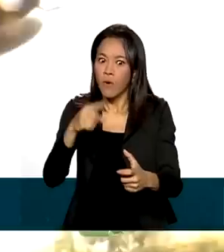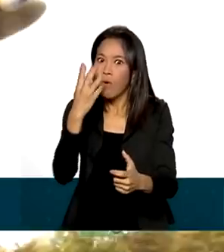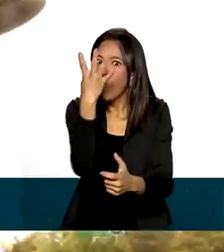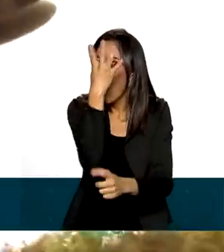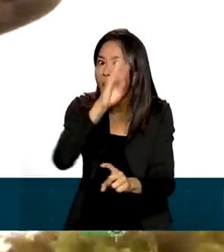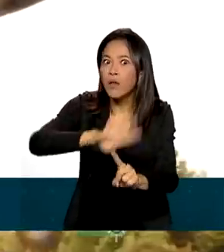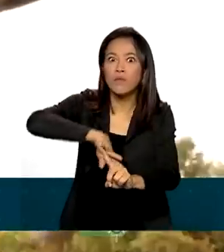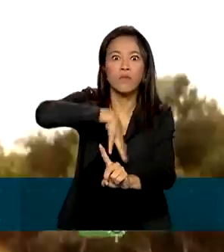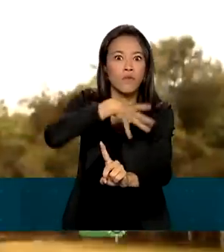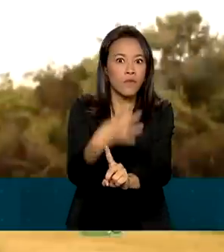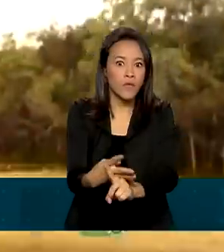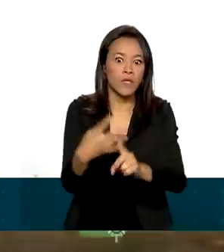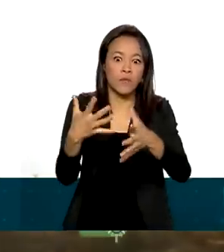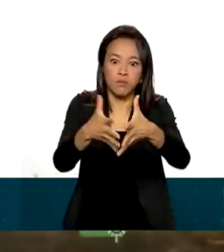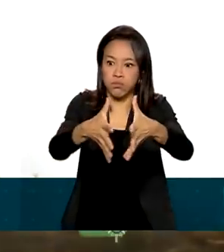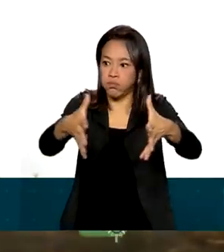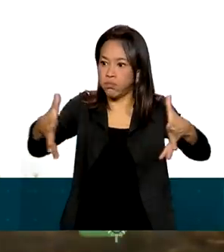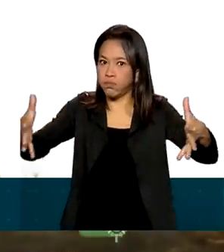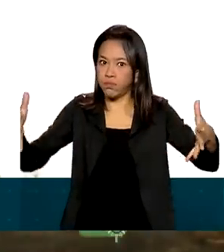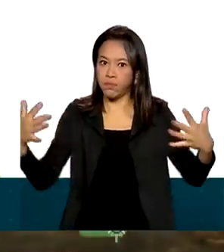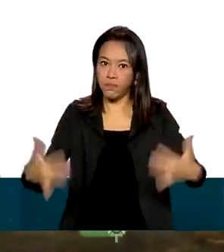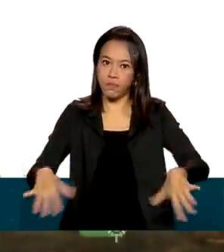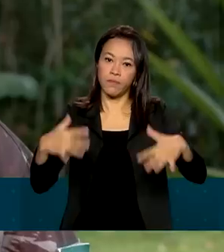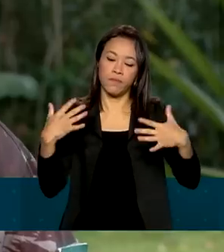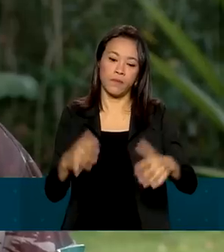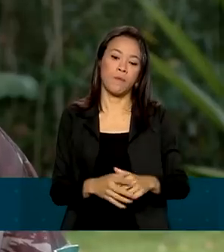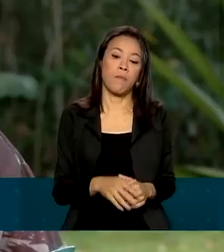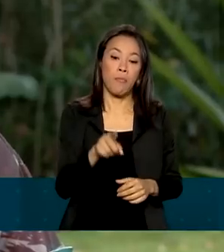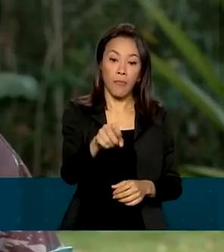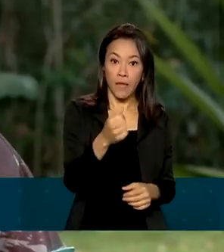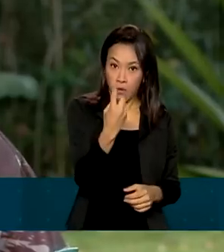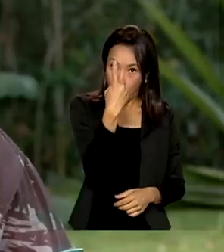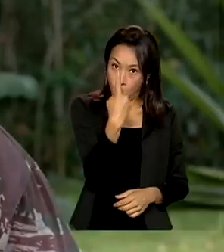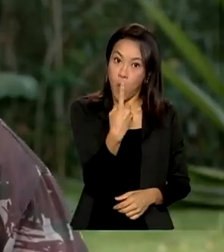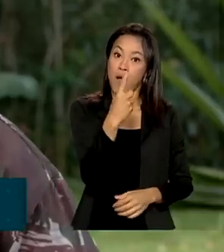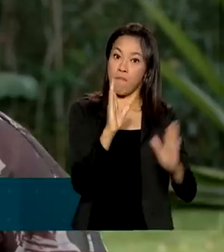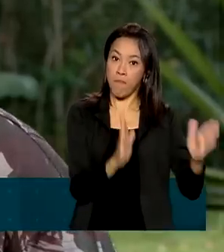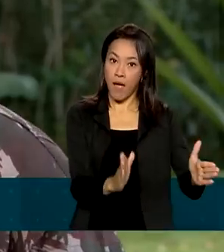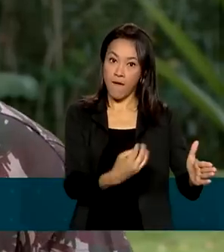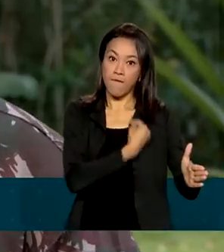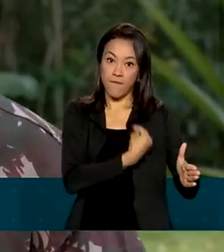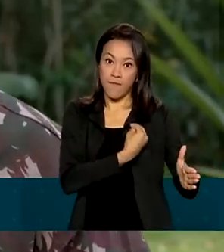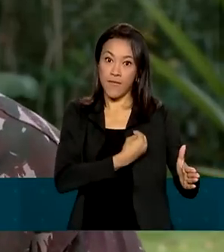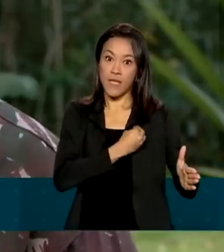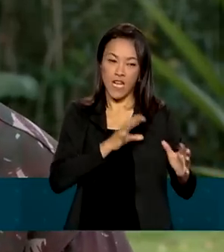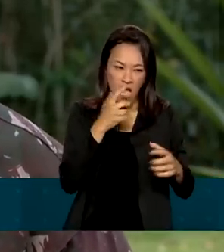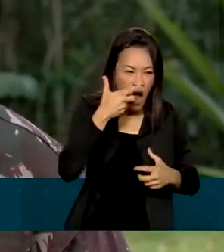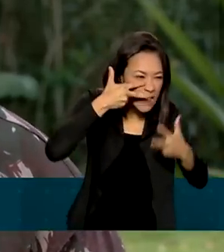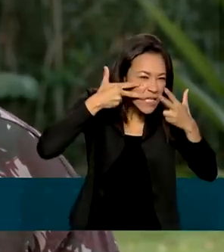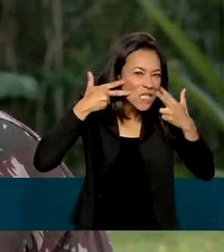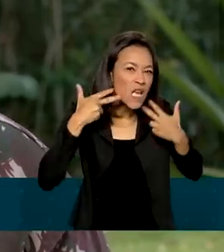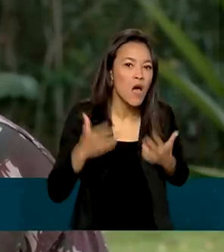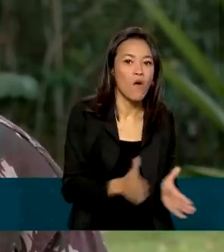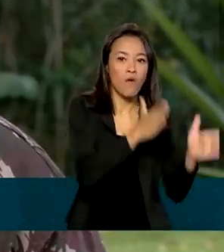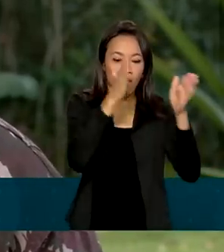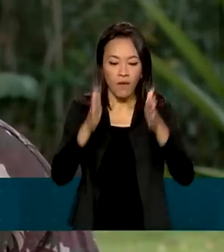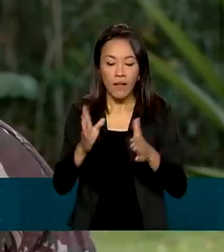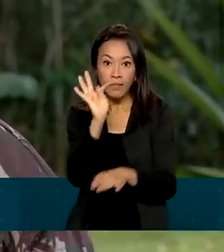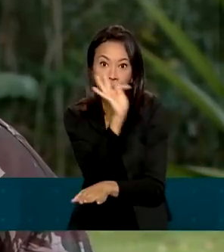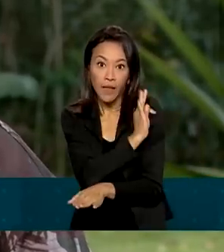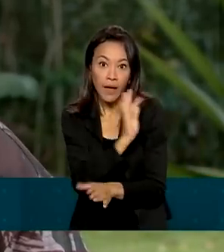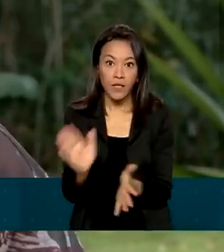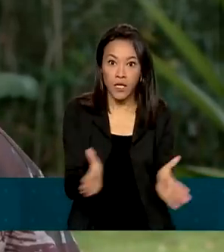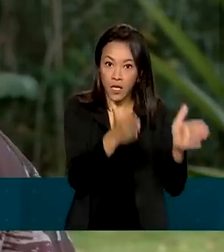a área da capital amazonense. É dividido em uma fase de vida na selva, em uma fase técnica e uma fase de operações.